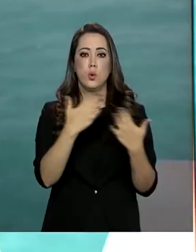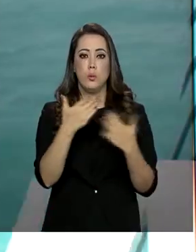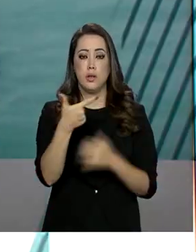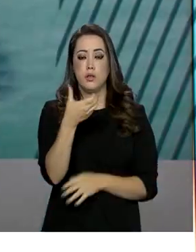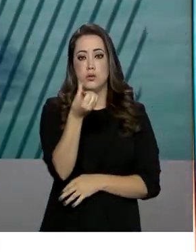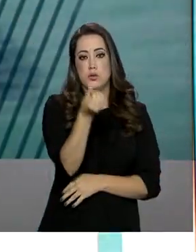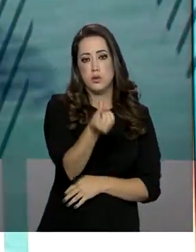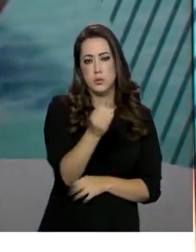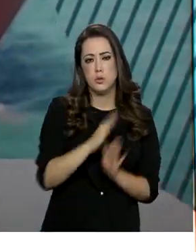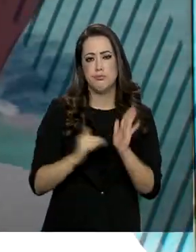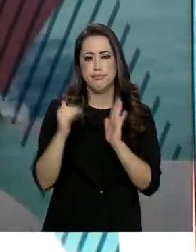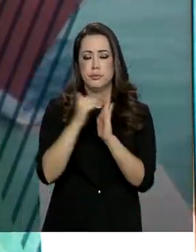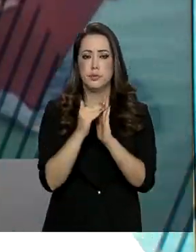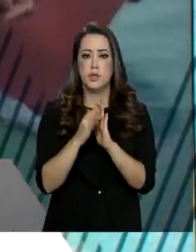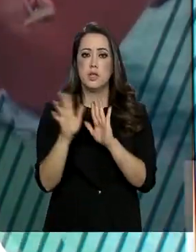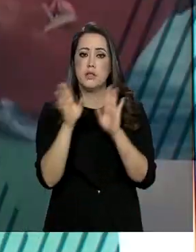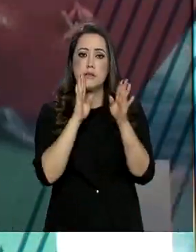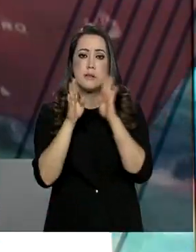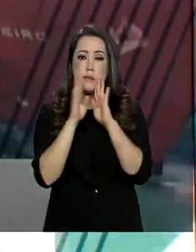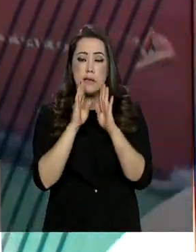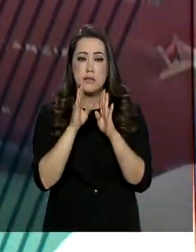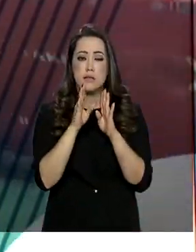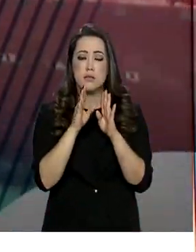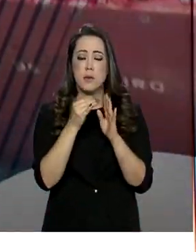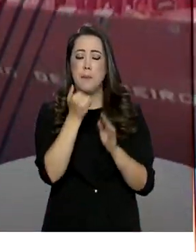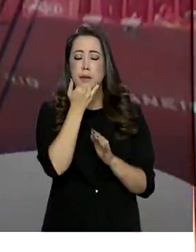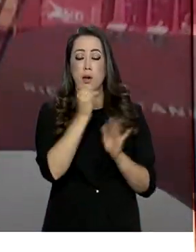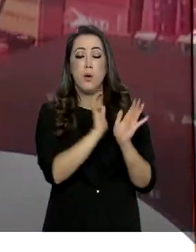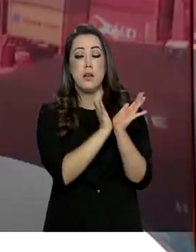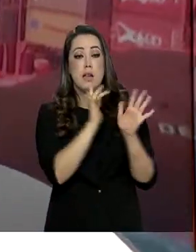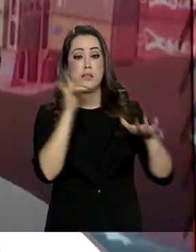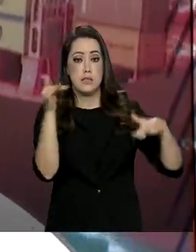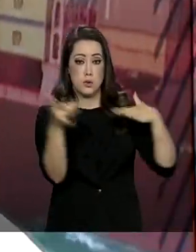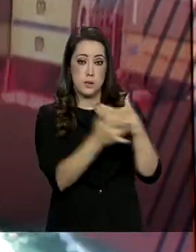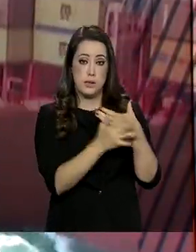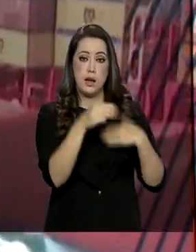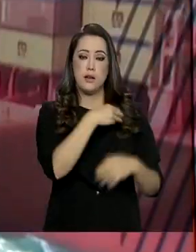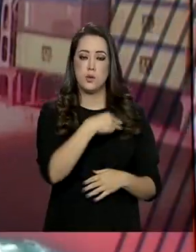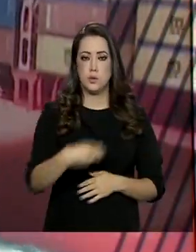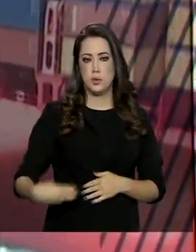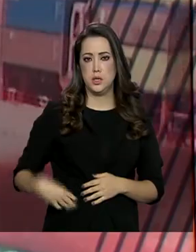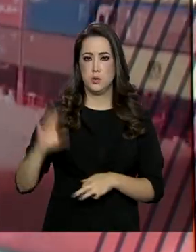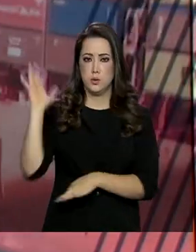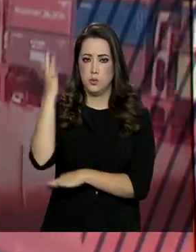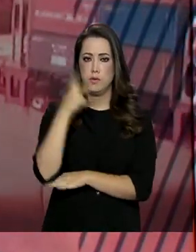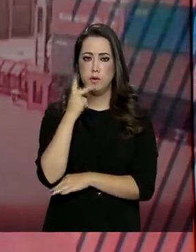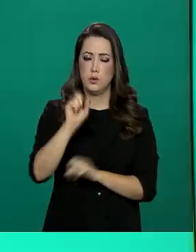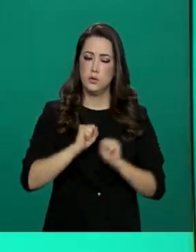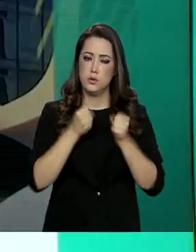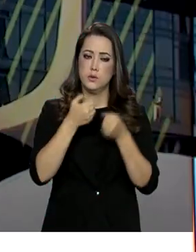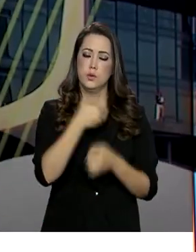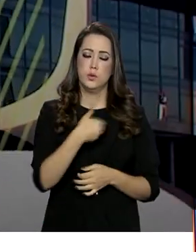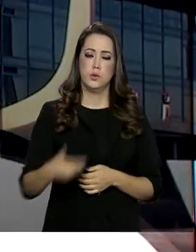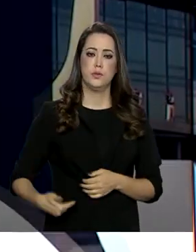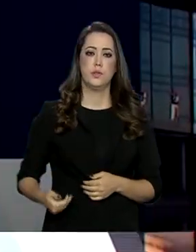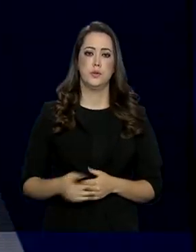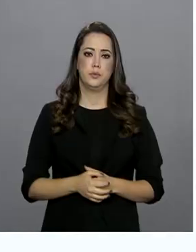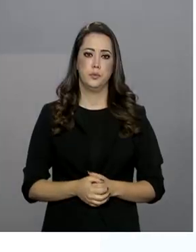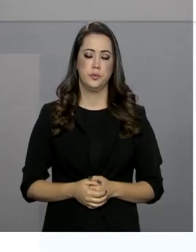2016. Nas redes sociais, o ministro do Meio Ambiente destacou o esforço do governo para combater as queimadas.